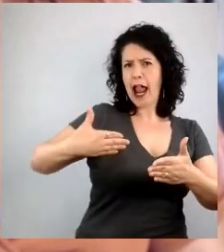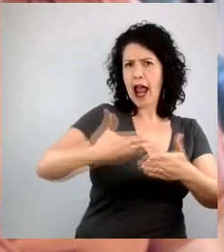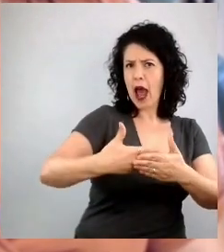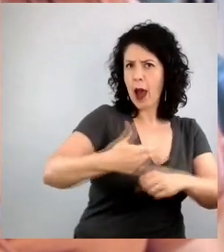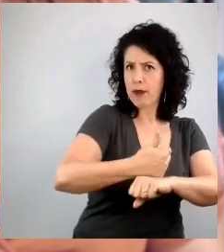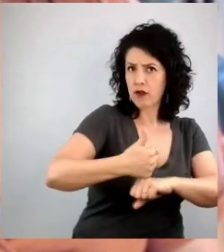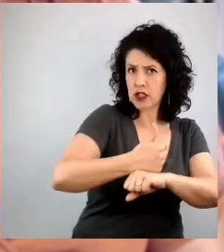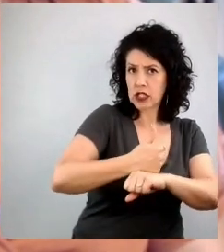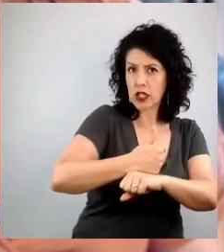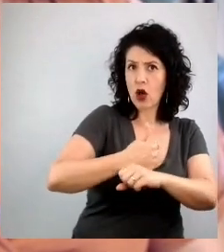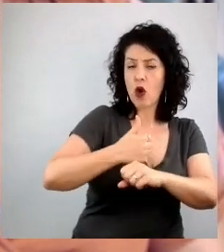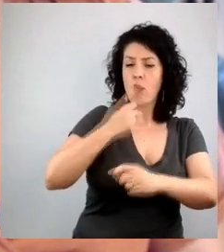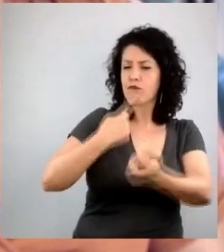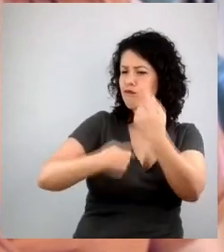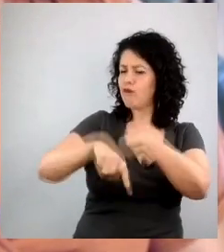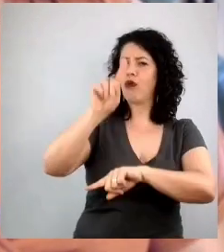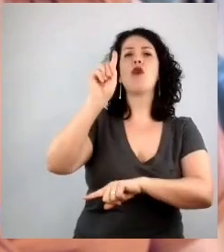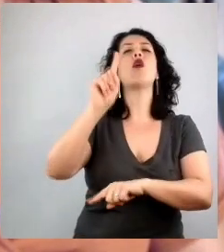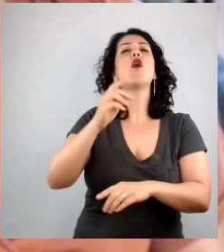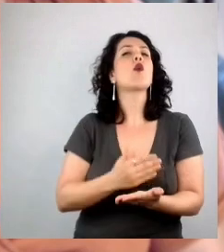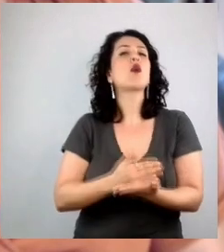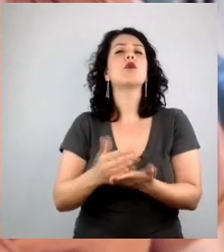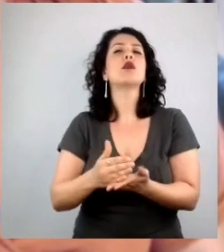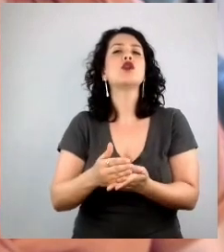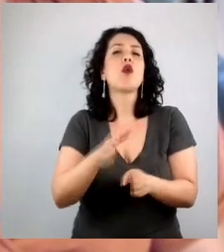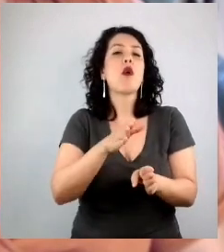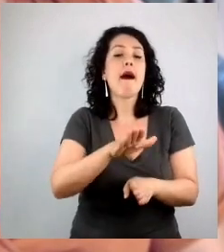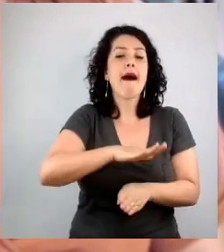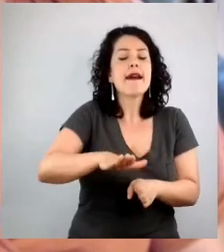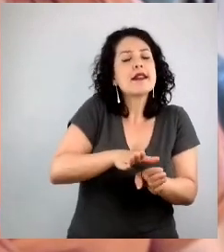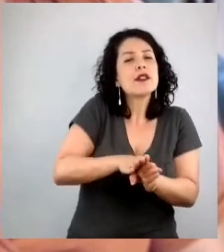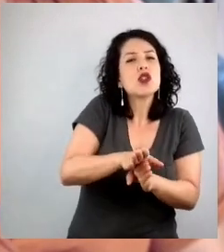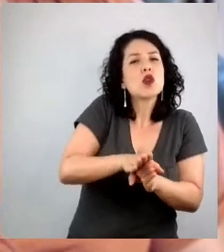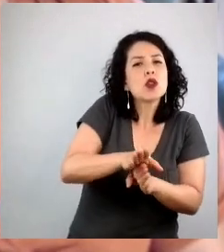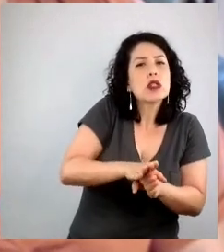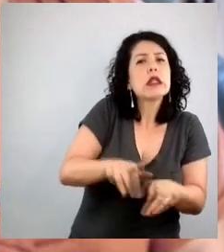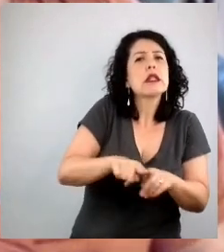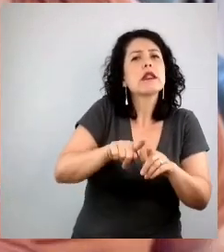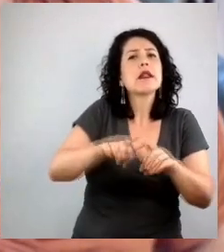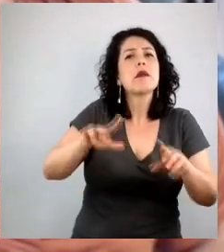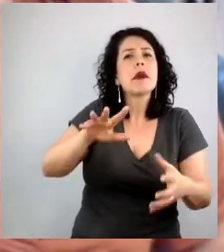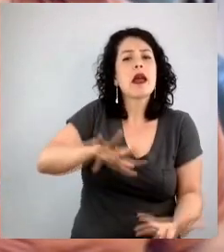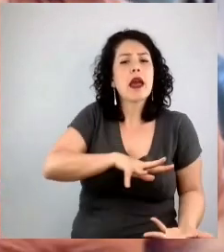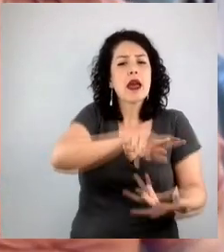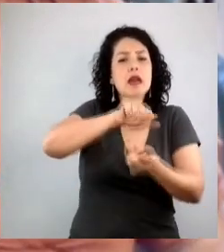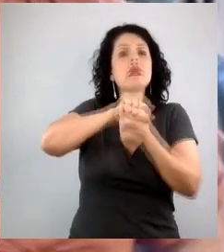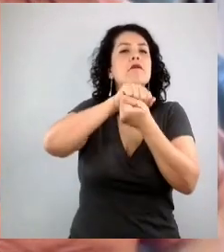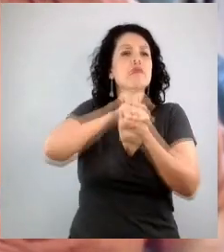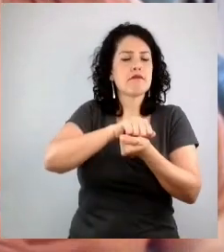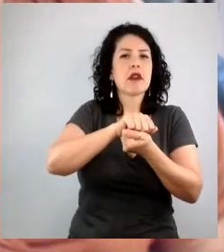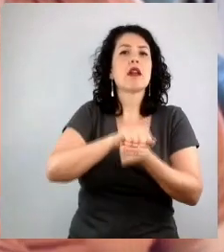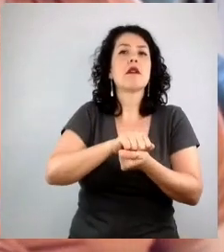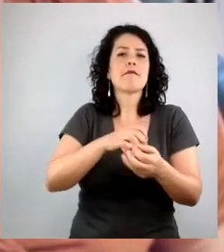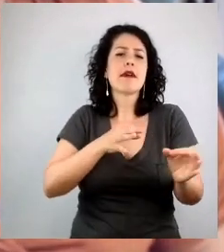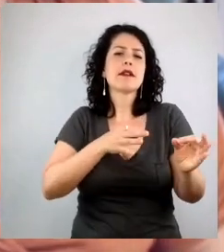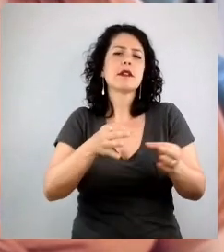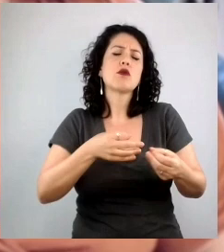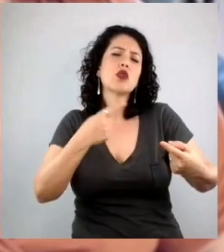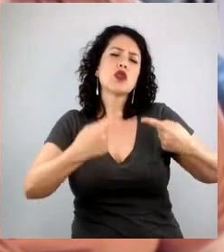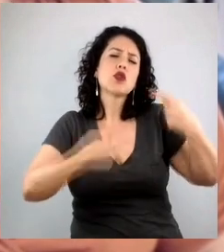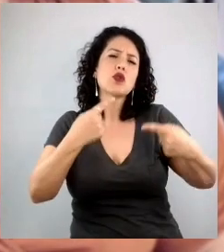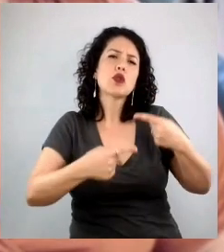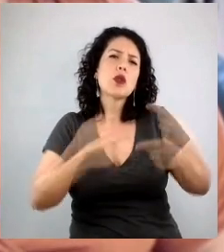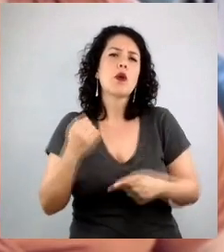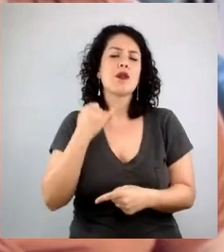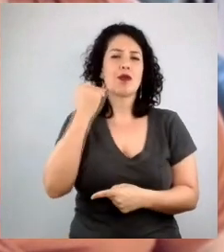sustentabilidade, para ajudar várias empresas nessa área e nessa discussão tão importante. Empresas como Coca-Cola Brasil,